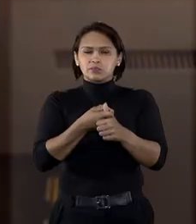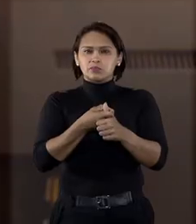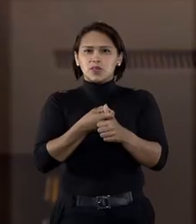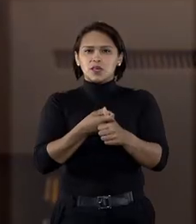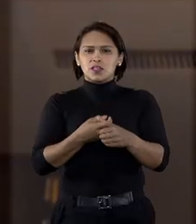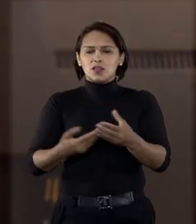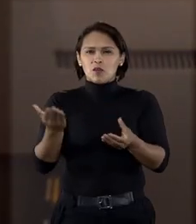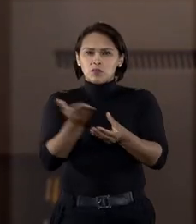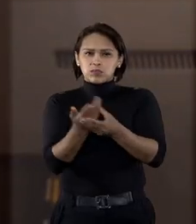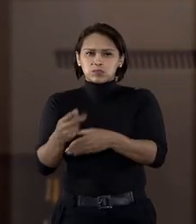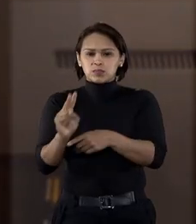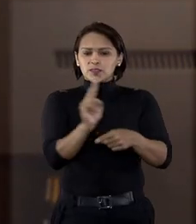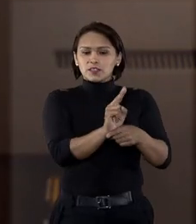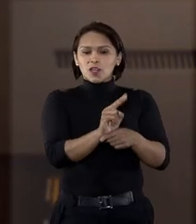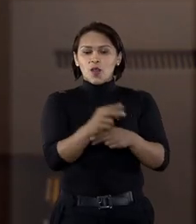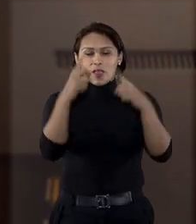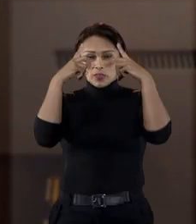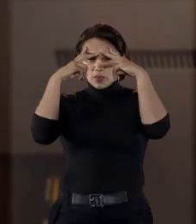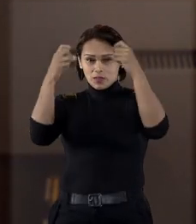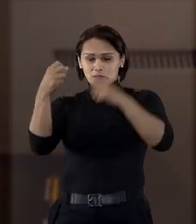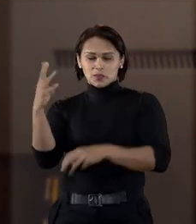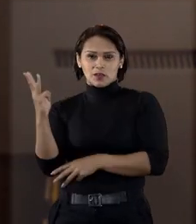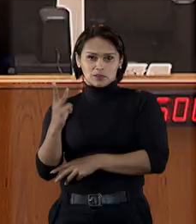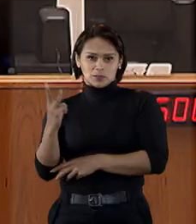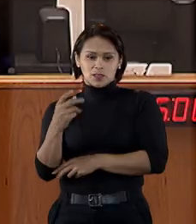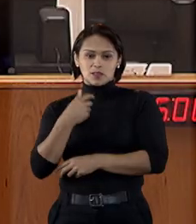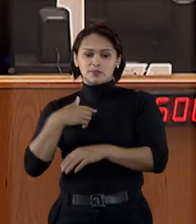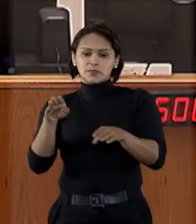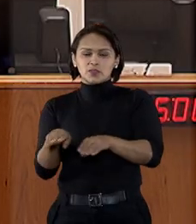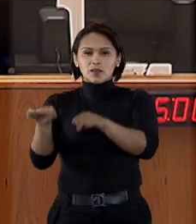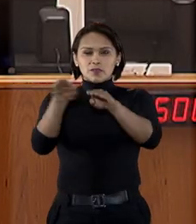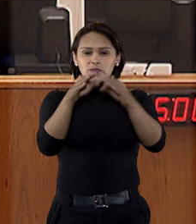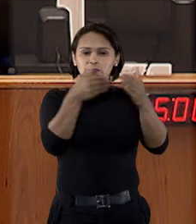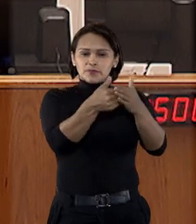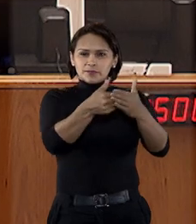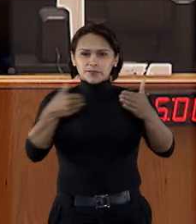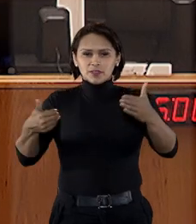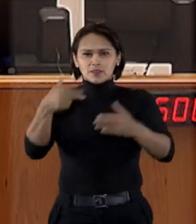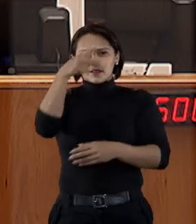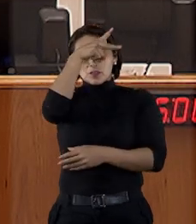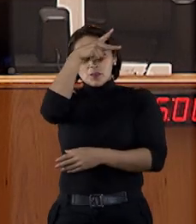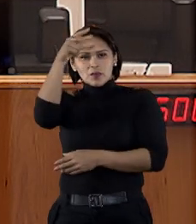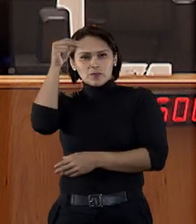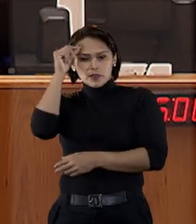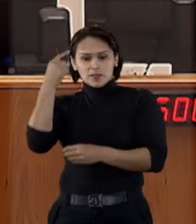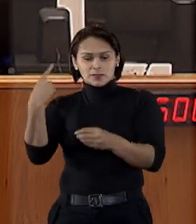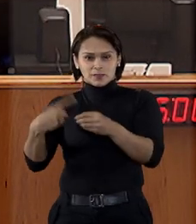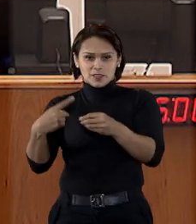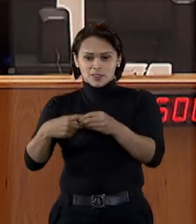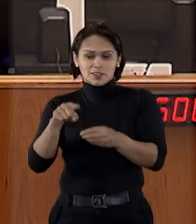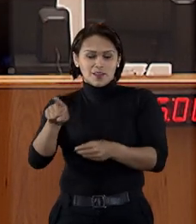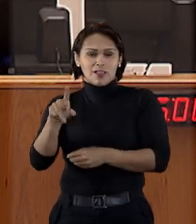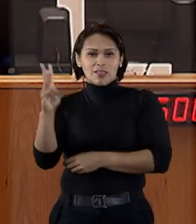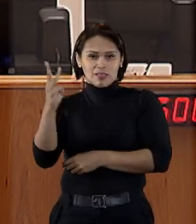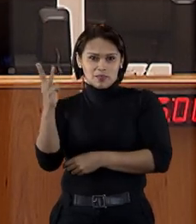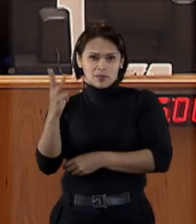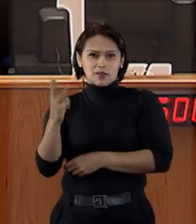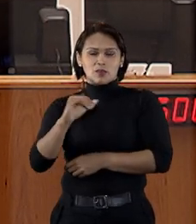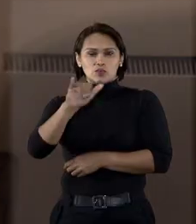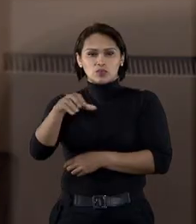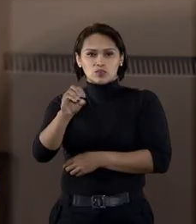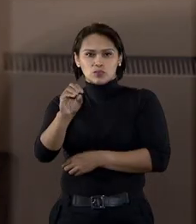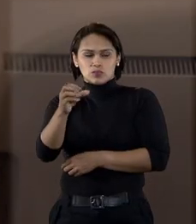suspendeu uma decisão liminar do Tribunal de Justiça do Maranhão e restabeleceu o afastamento do prefeito da cidade de Cândido Mendes,